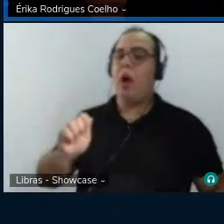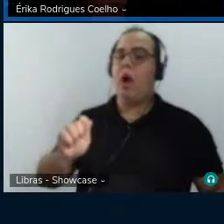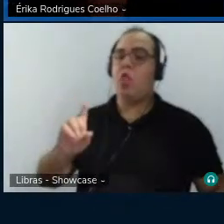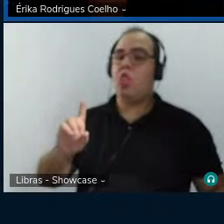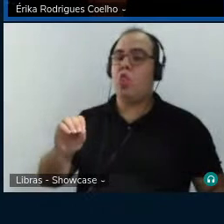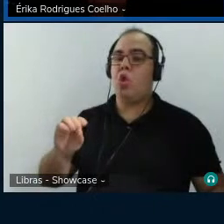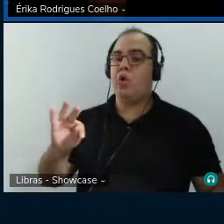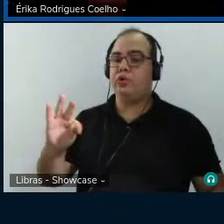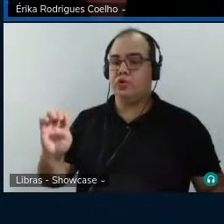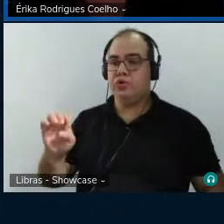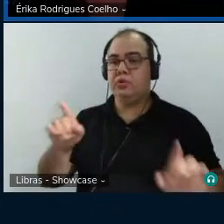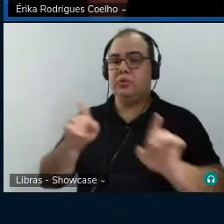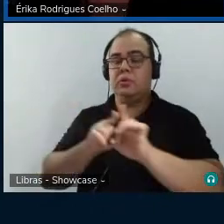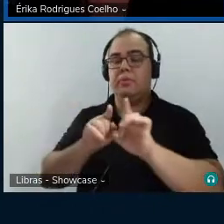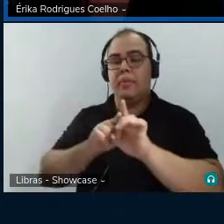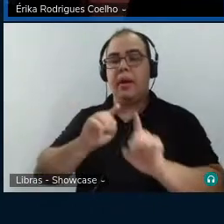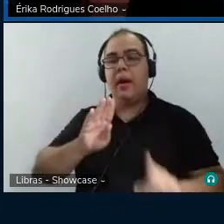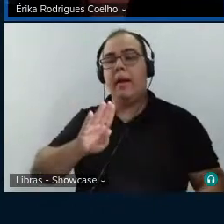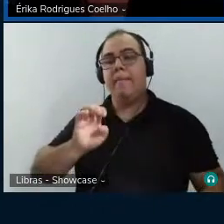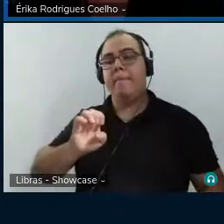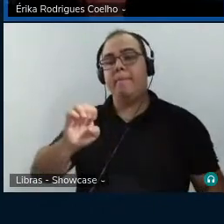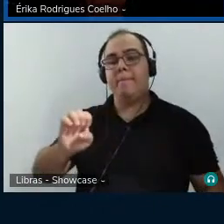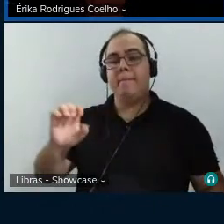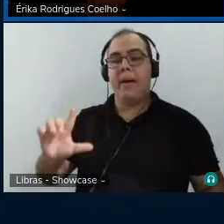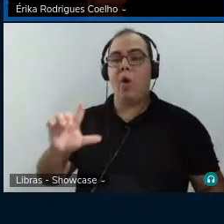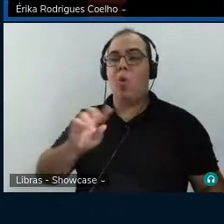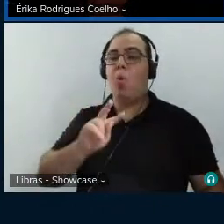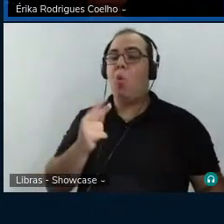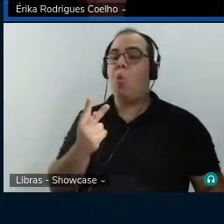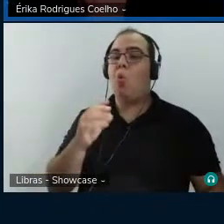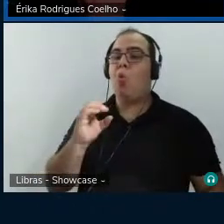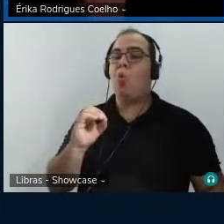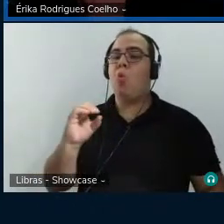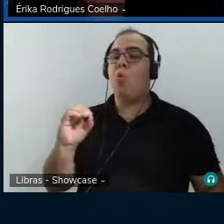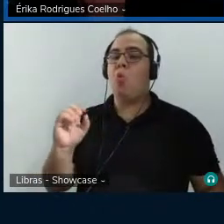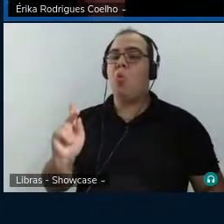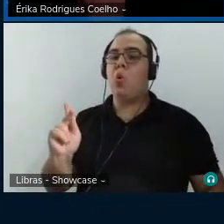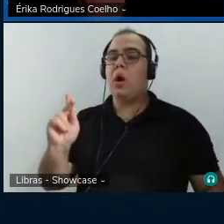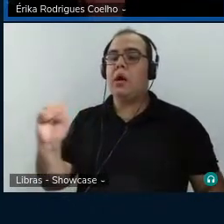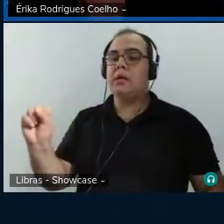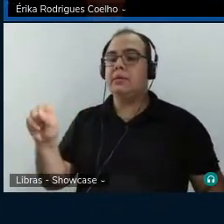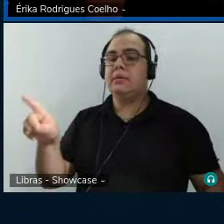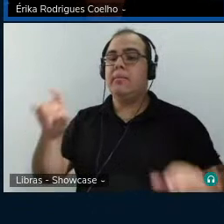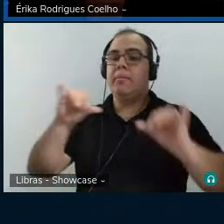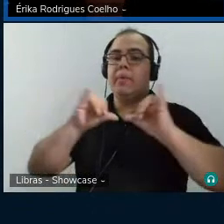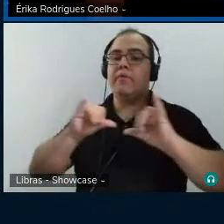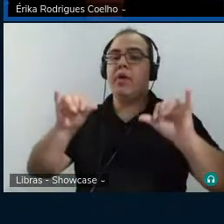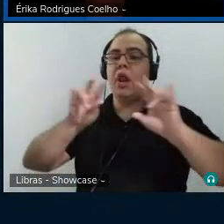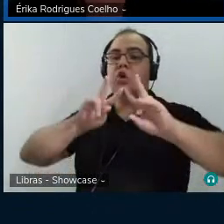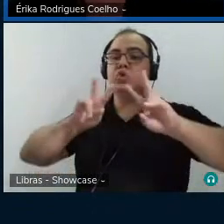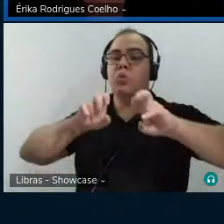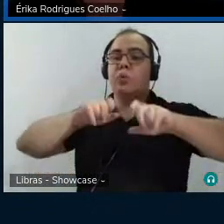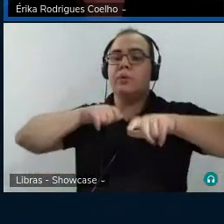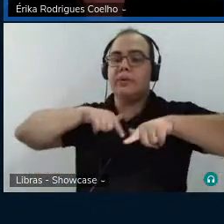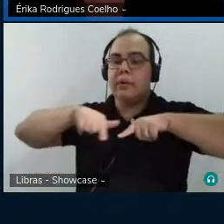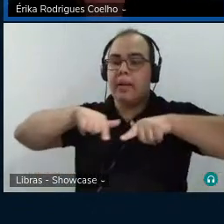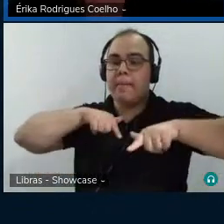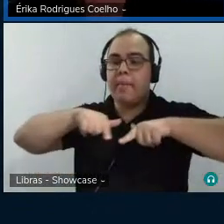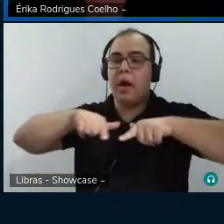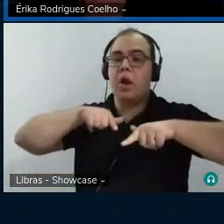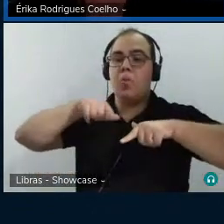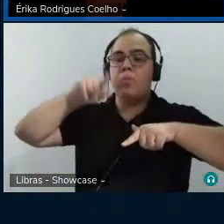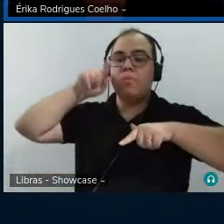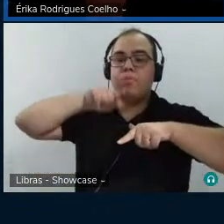utilizada na parte dos resultados e discussão para falar sobre o trabalho intelectual que nos Estados